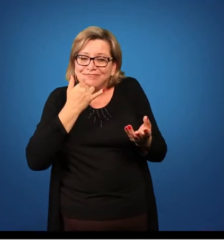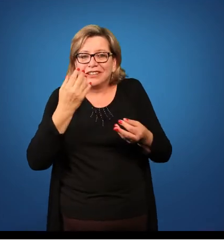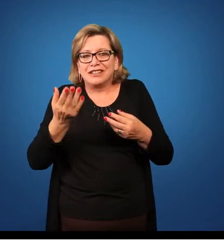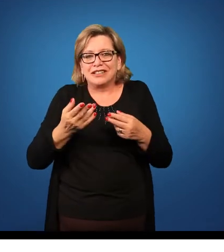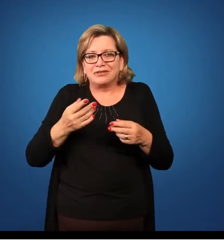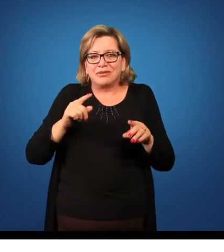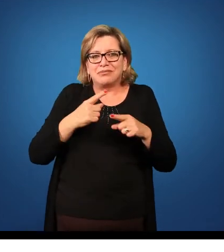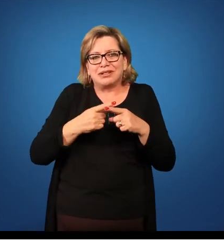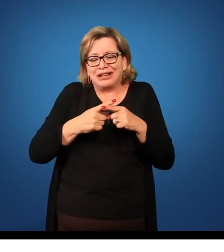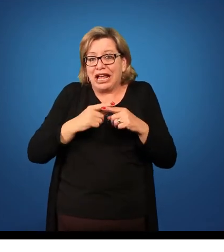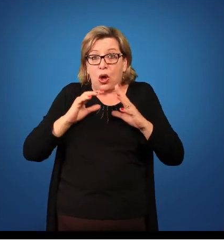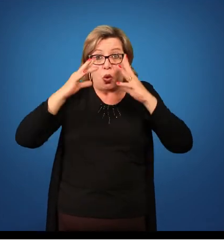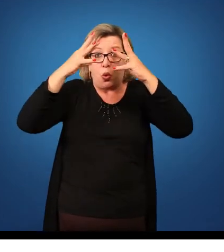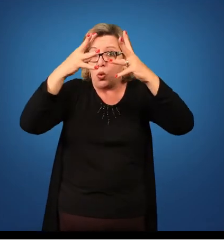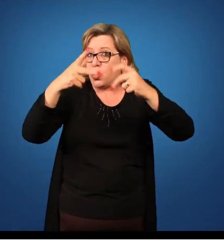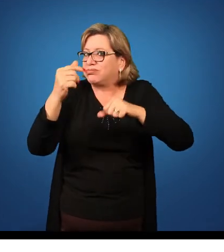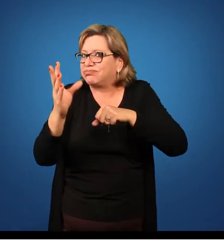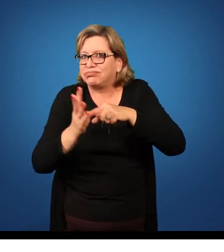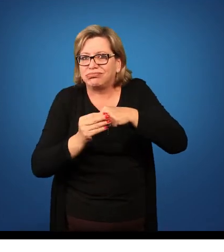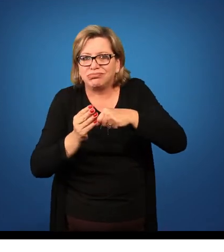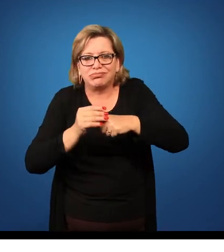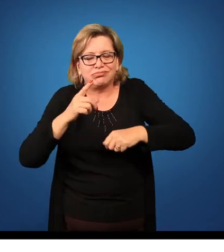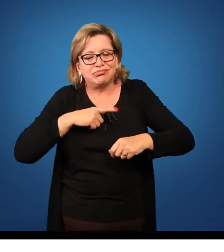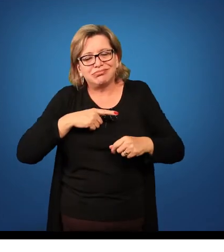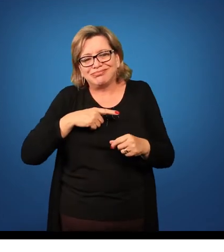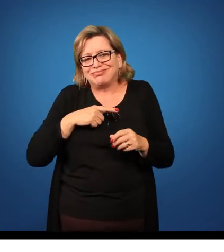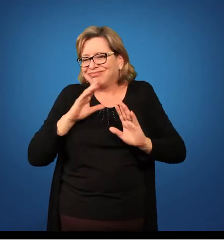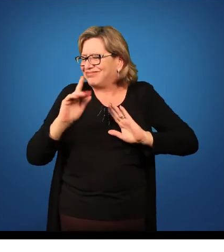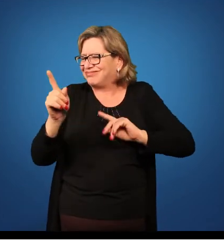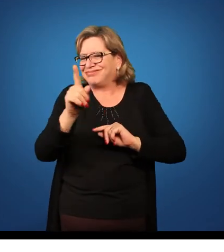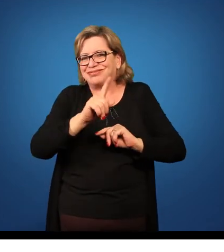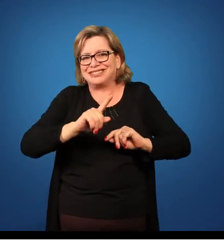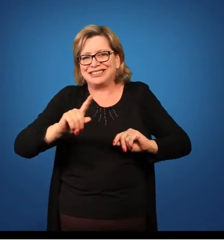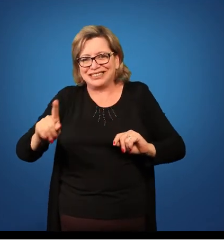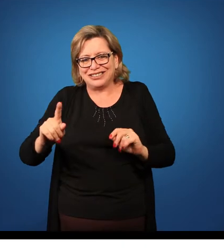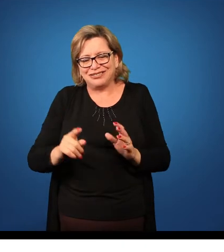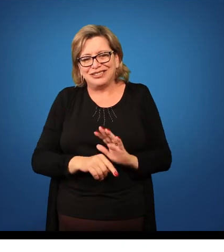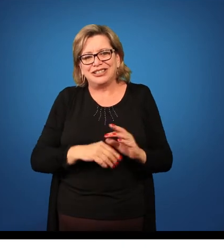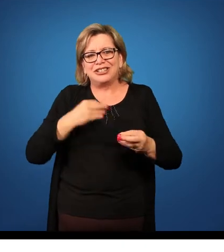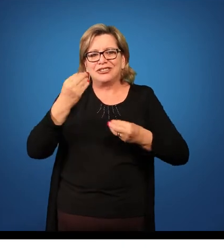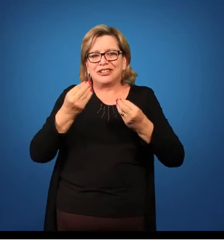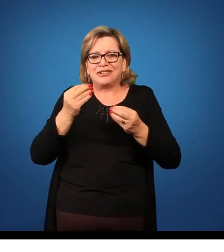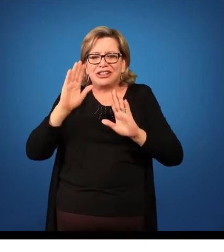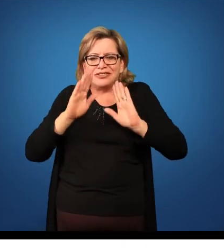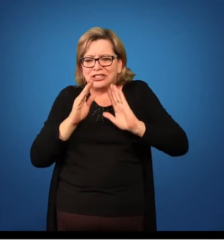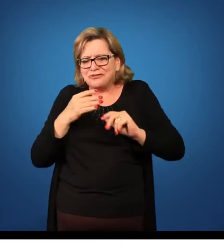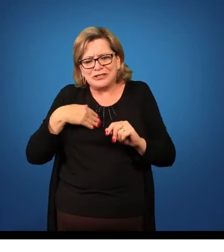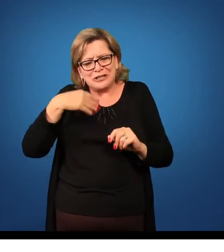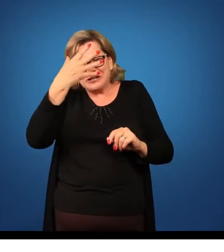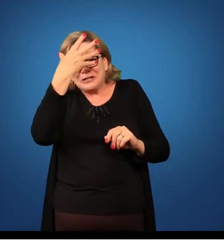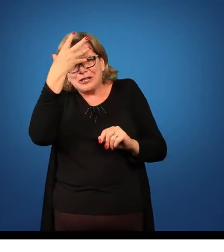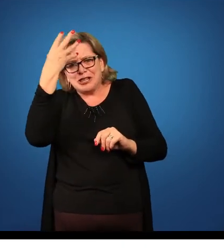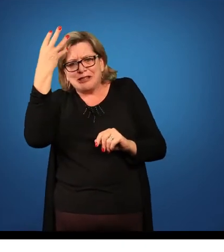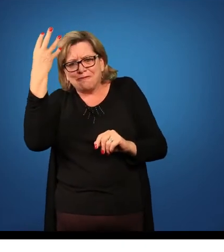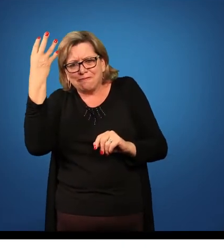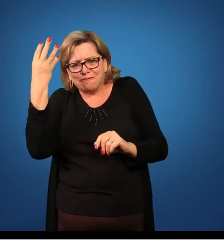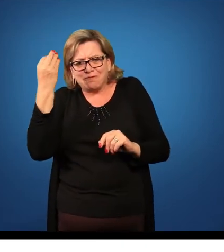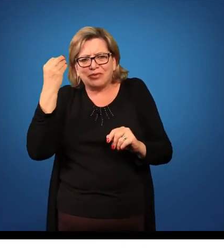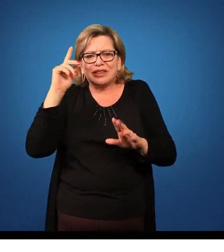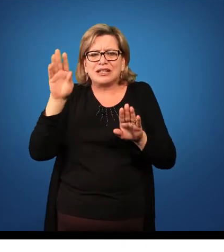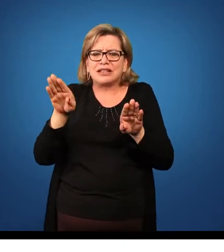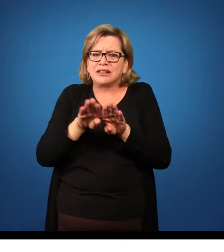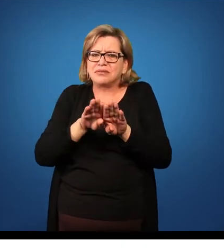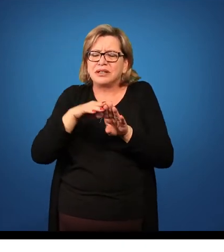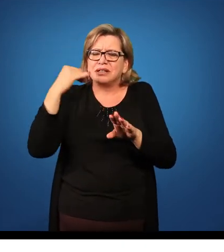nesse caso você não consegue dominar todas as informações. Talvez a informação que o aluno te perguntou você não lembra ou não sabe, então você vai